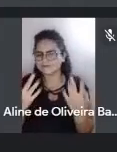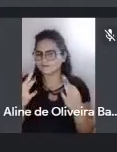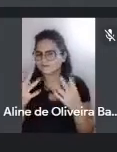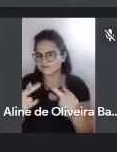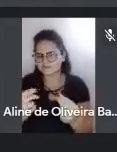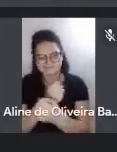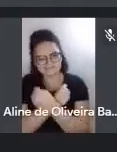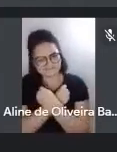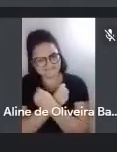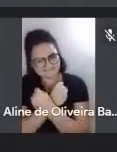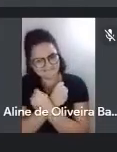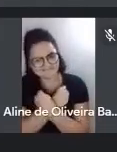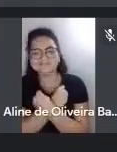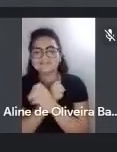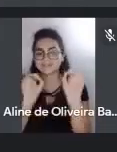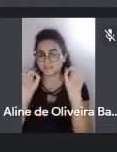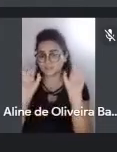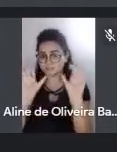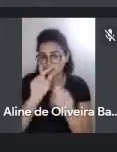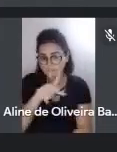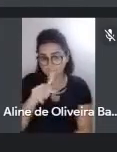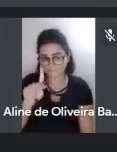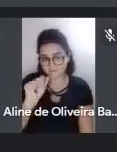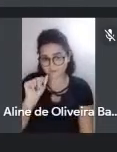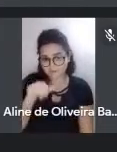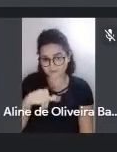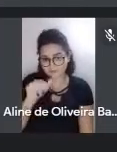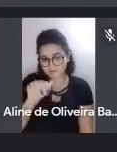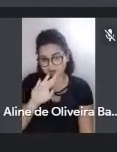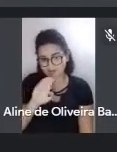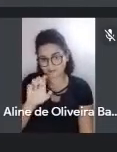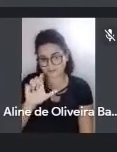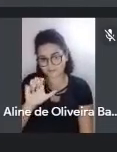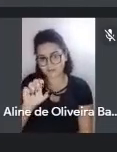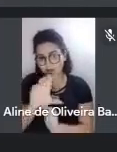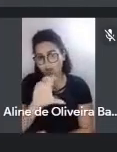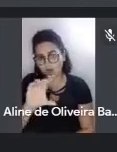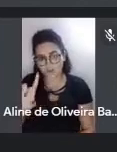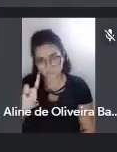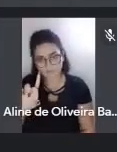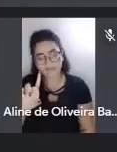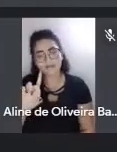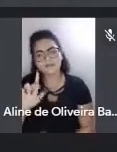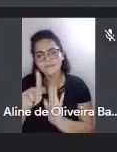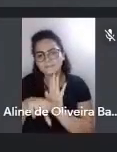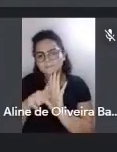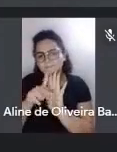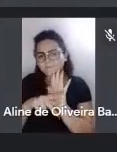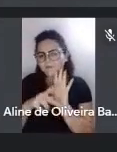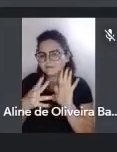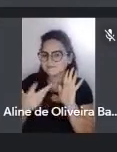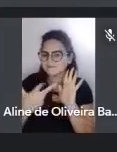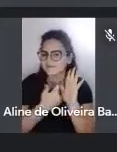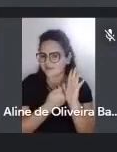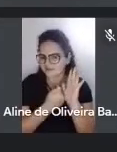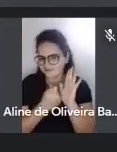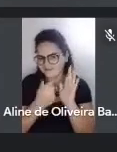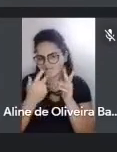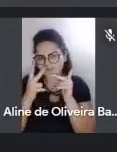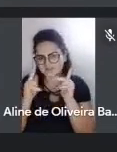abraço Especial para a professora Ana Bélia Coordenadora desse projeto maravilhoso Falando de origem da fé Um prazer muito grande